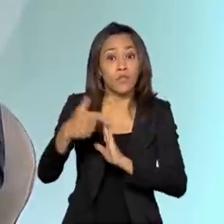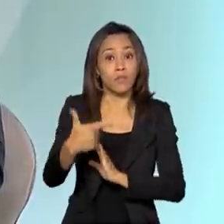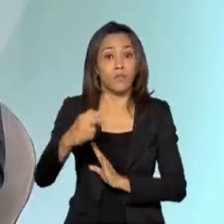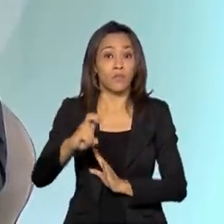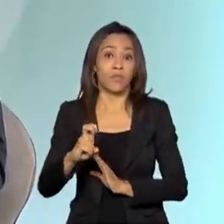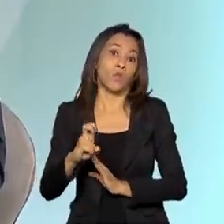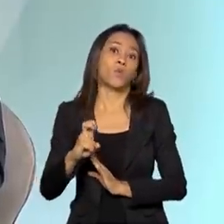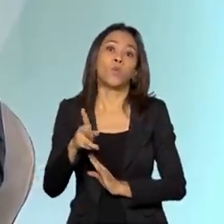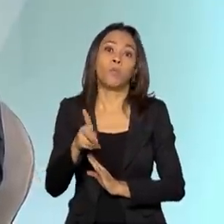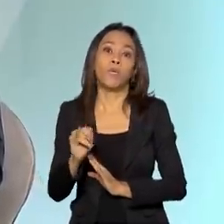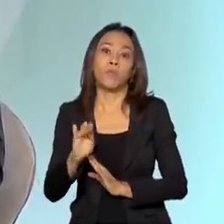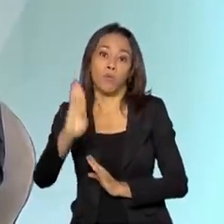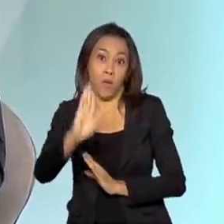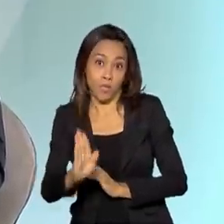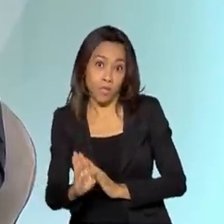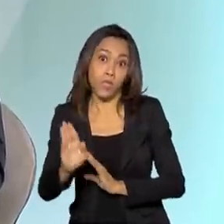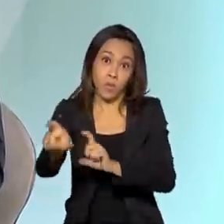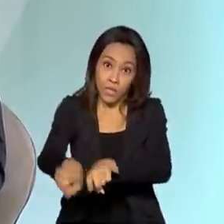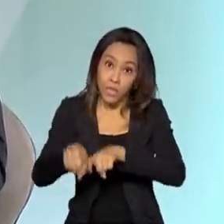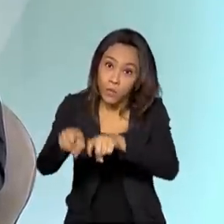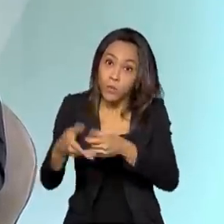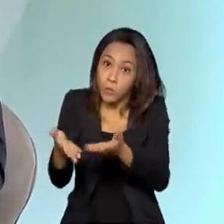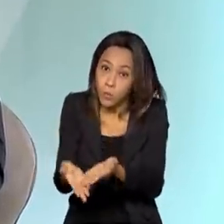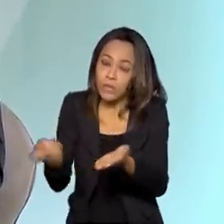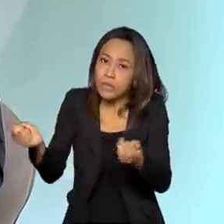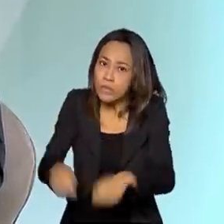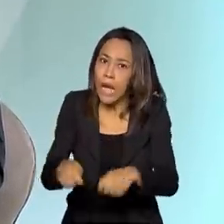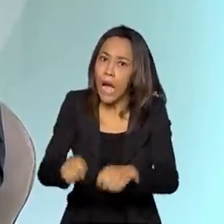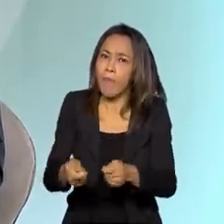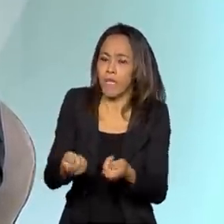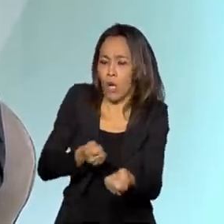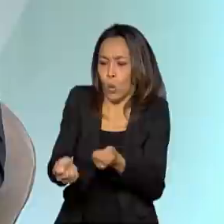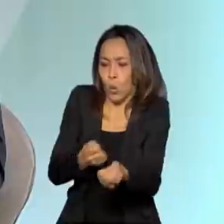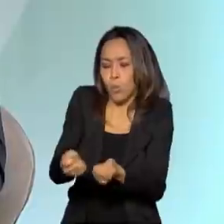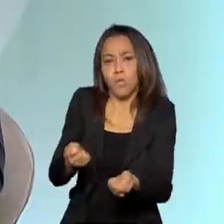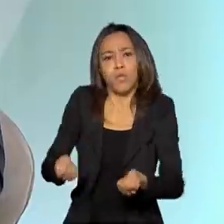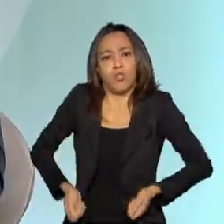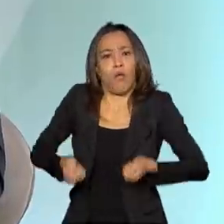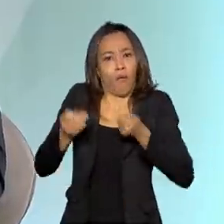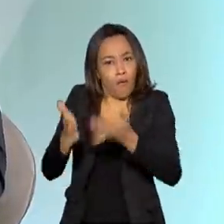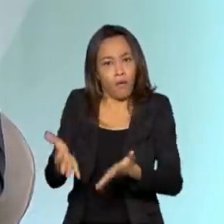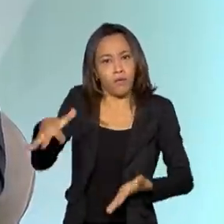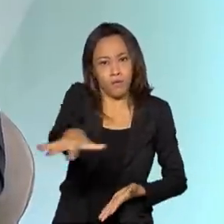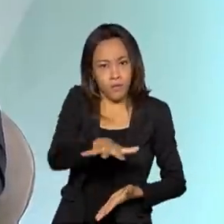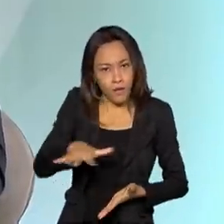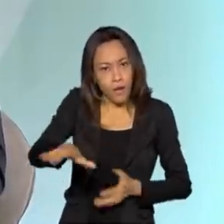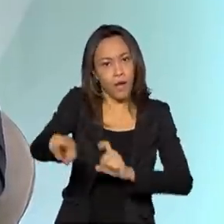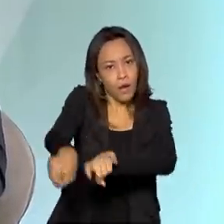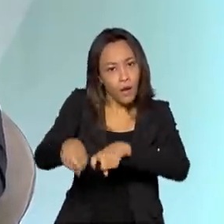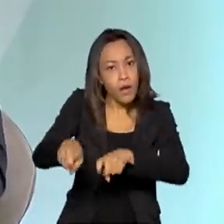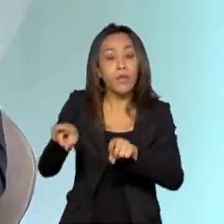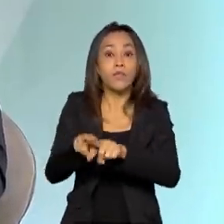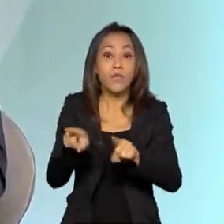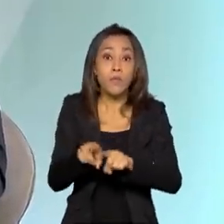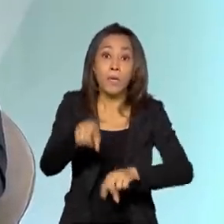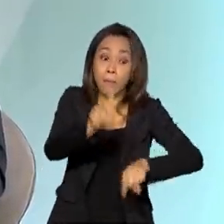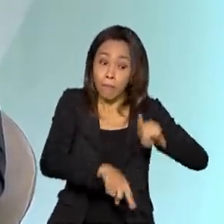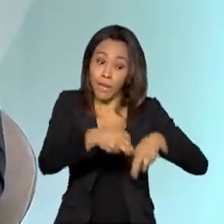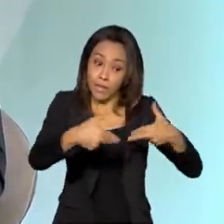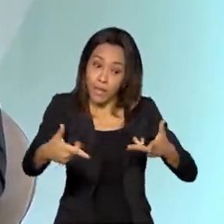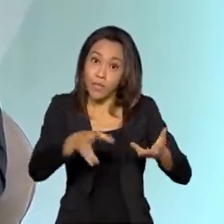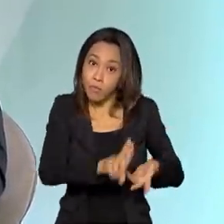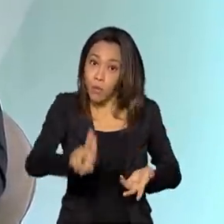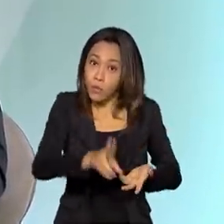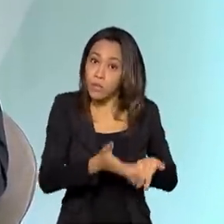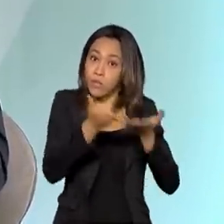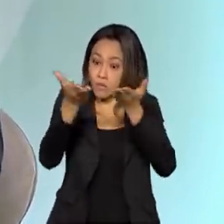brasileiro. E aí, com a agricultura de precisão, você pode ter várias economias de custo e na quantidade de insumos necessários para fazer a